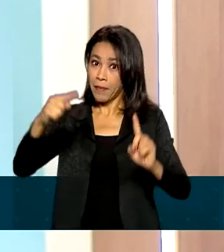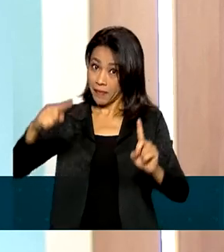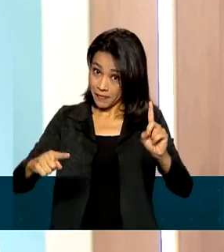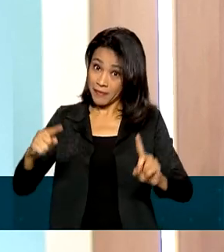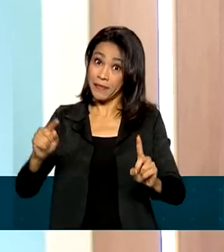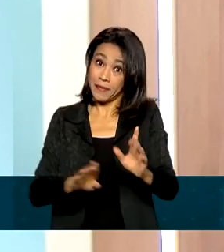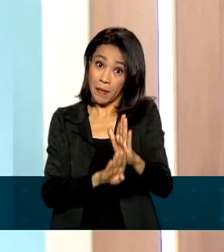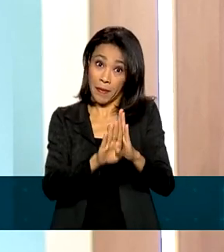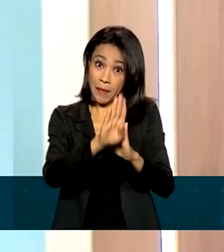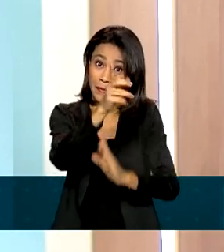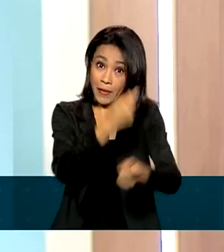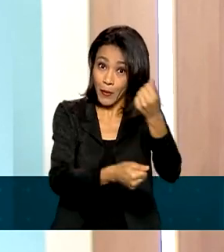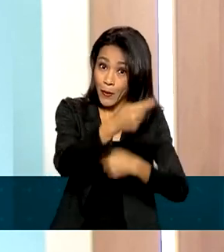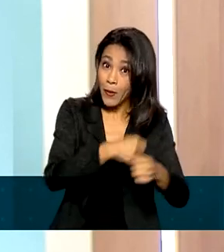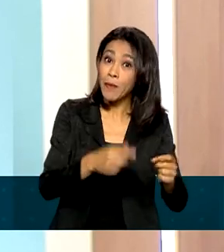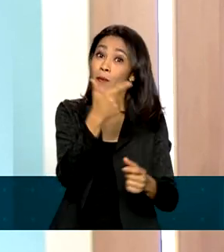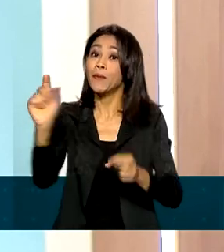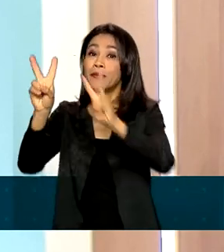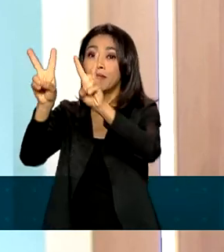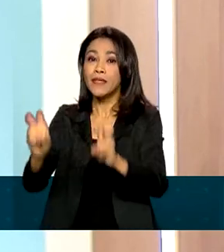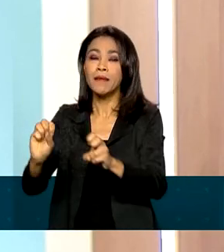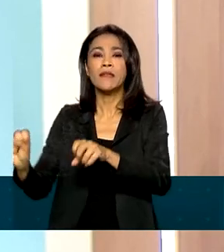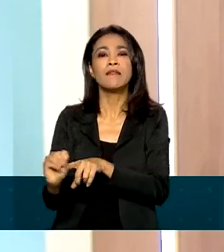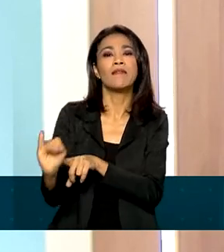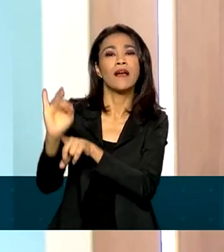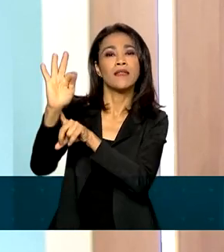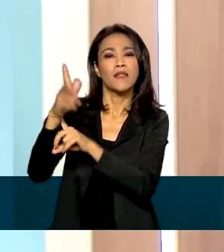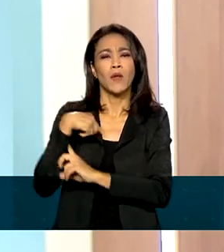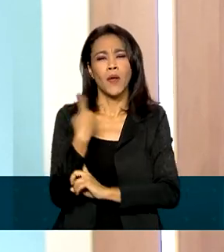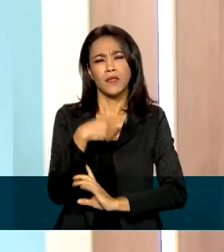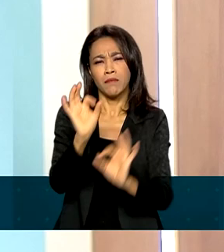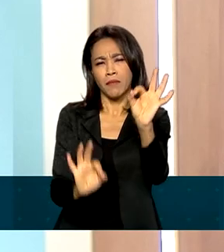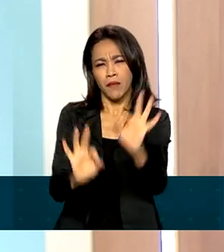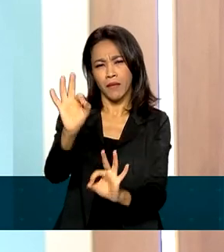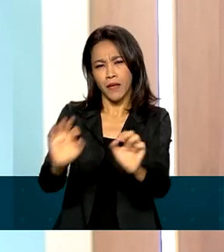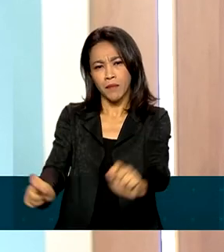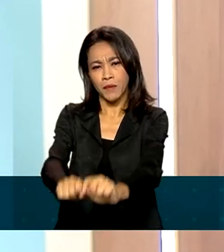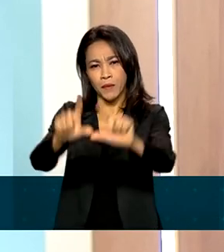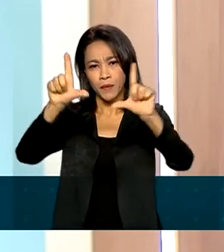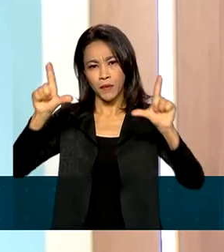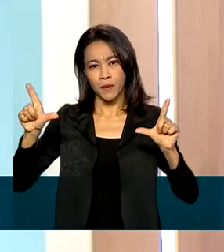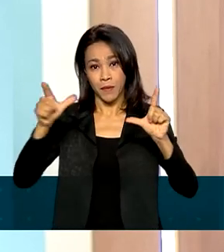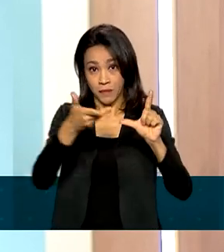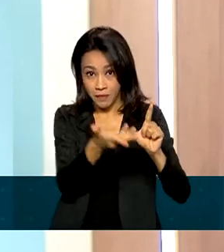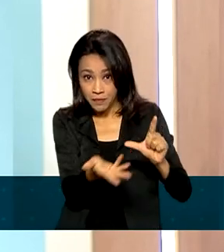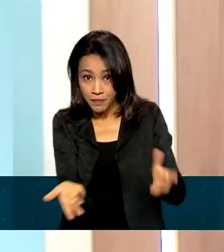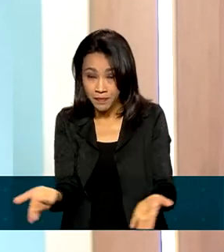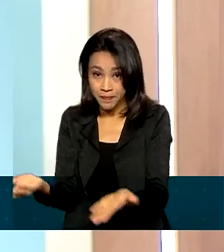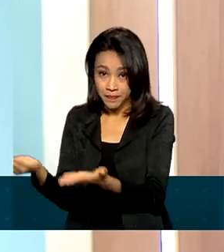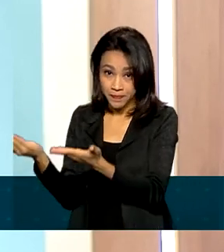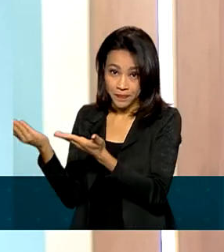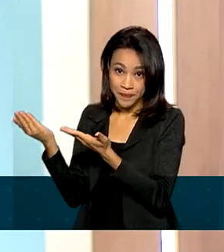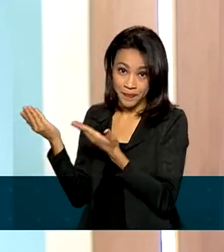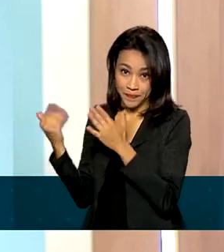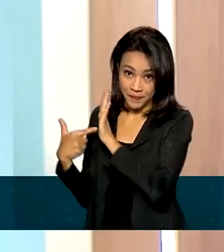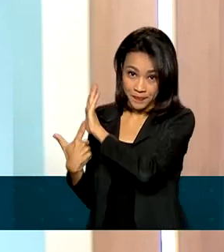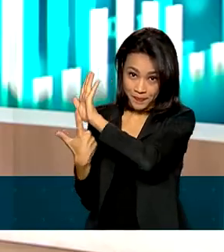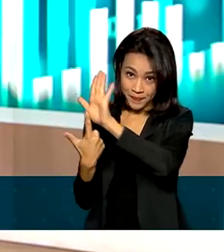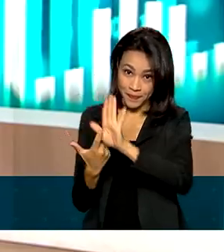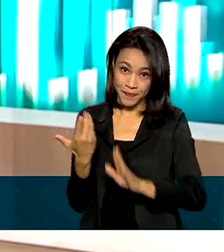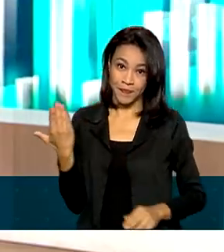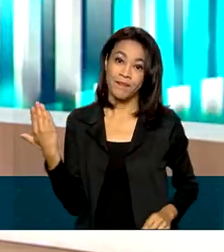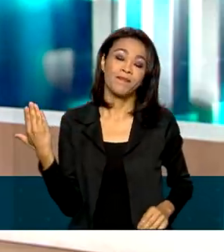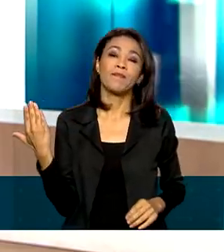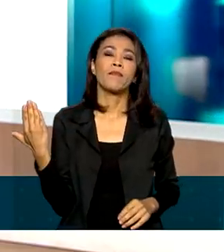E para tratar de dois temas tão interessantes, nós preparamos uma arte para você, telespectador, que passamos a compartilhar a partir de